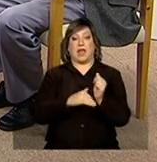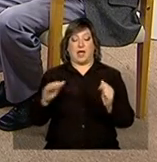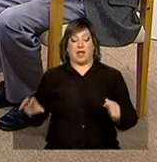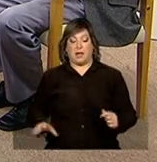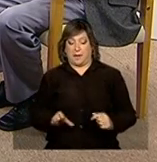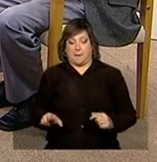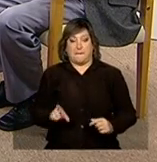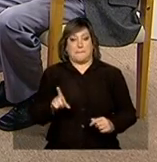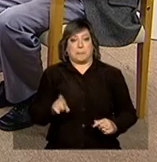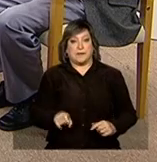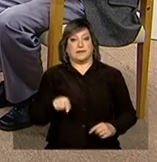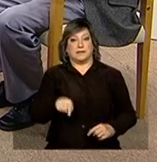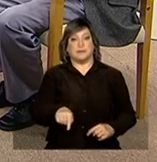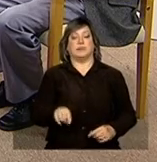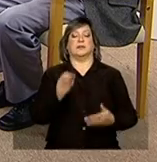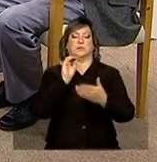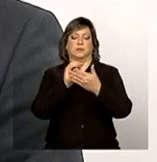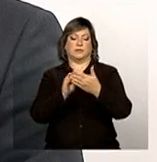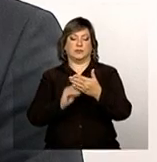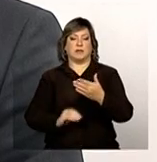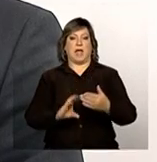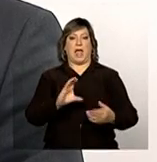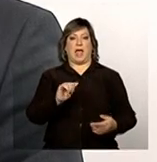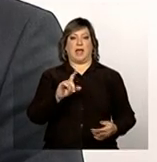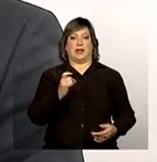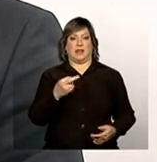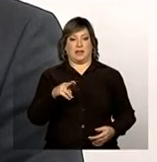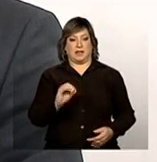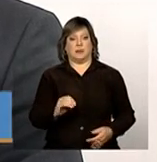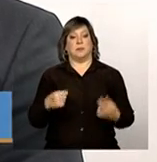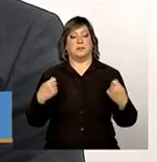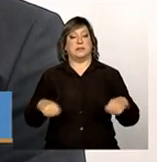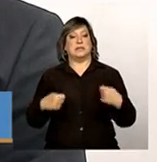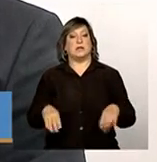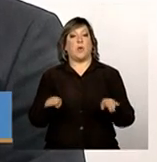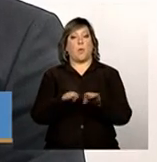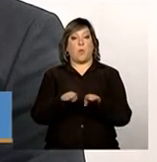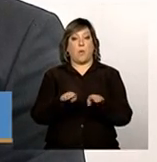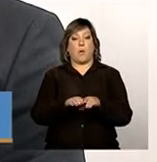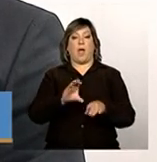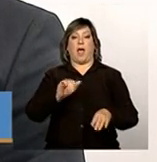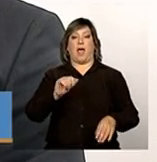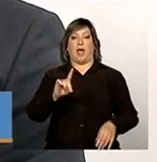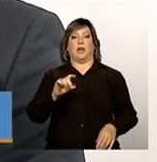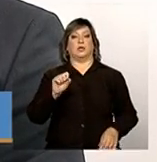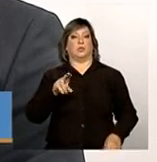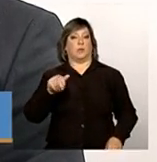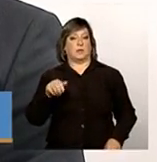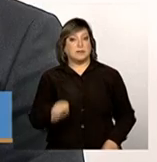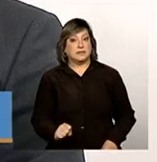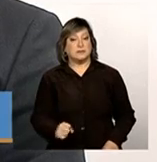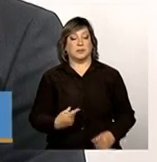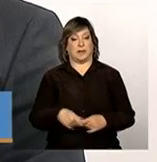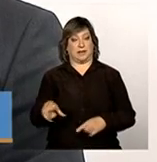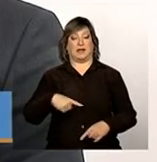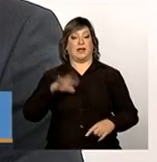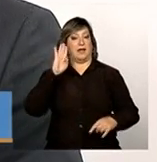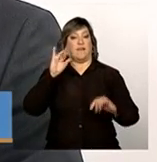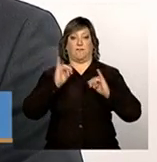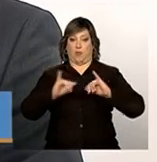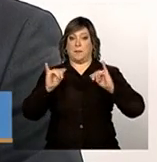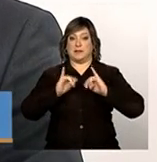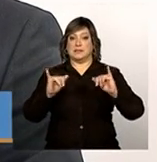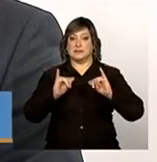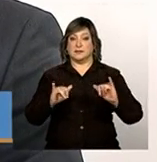seus dados cadastrais. Esses dados cadastrais precisam estar iguais ao CADSUS, que a nossa fonte de informação, e